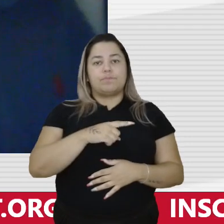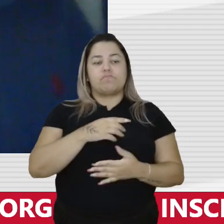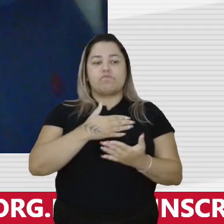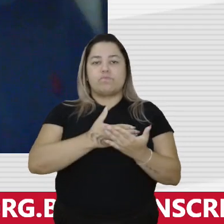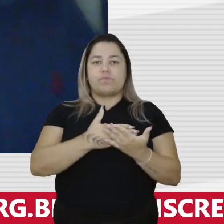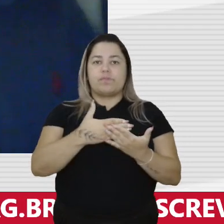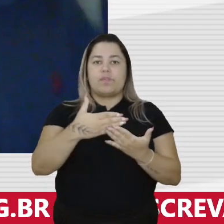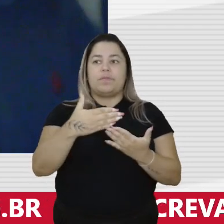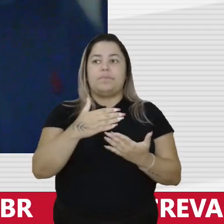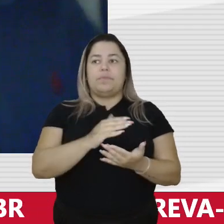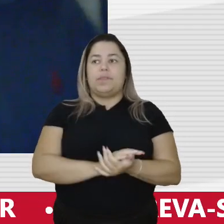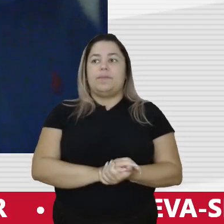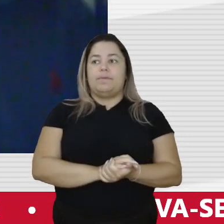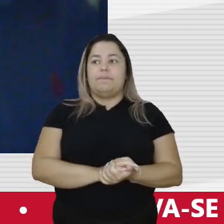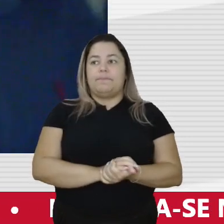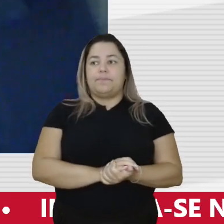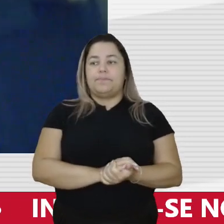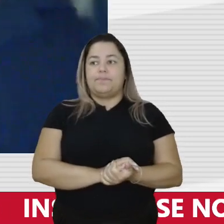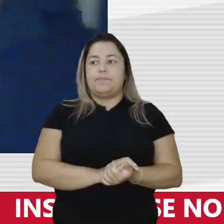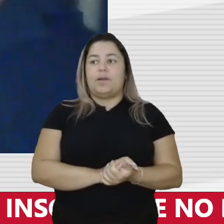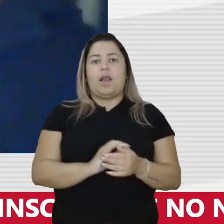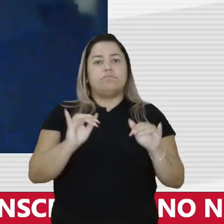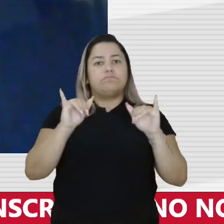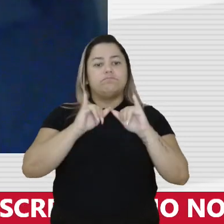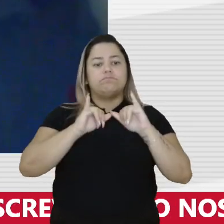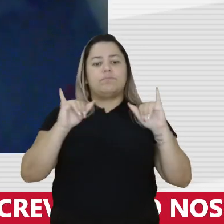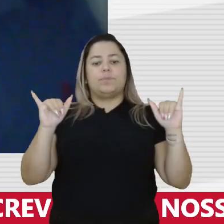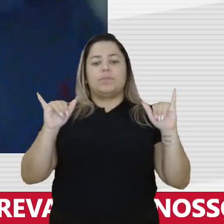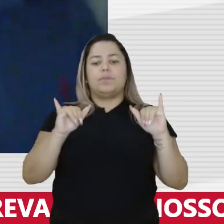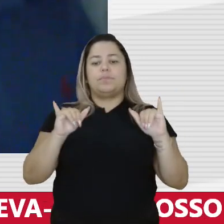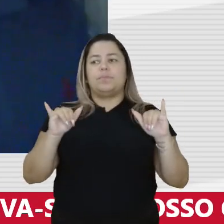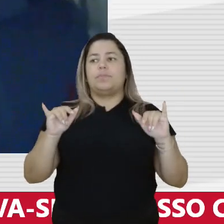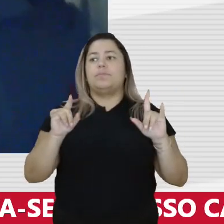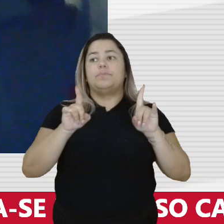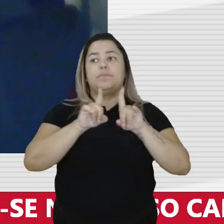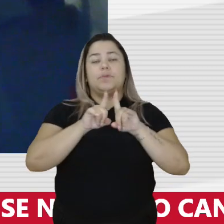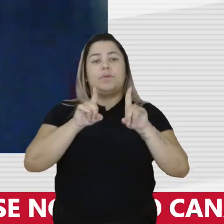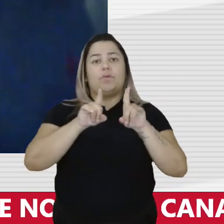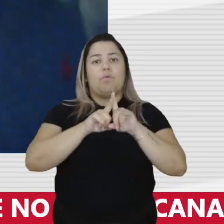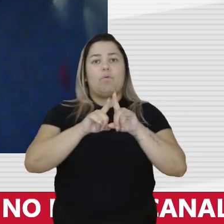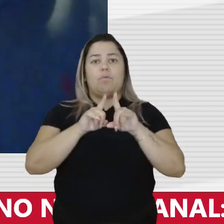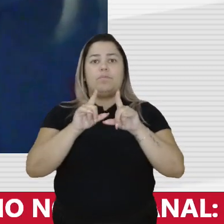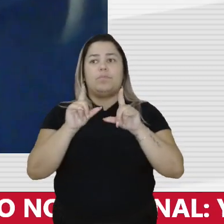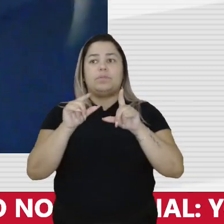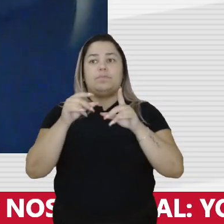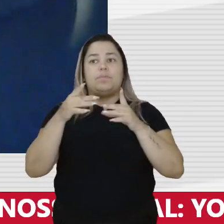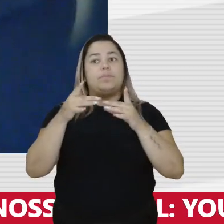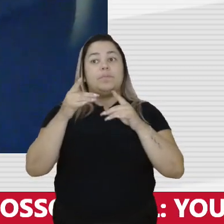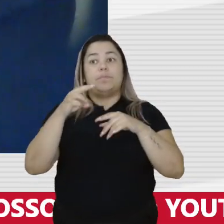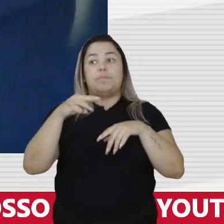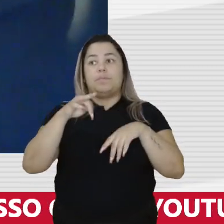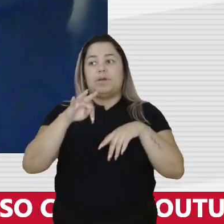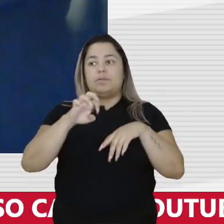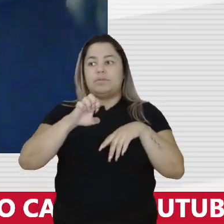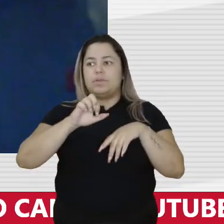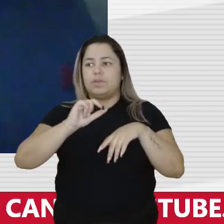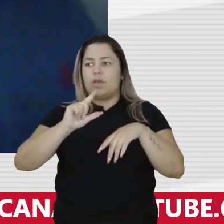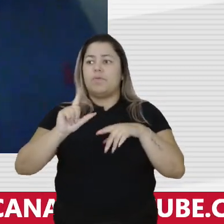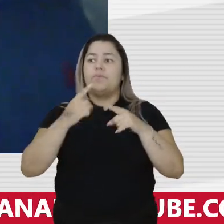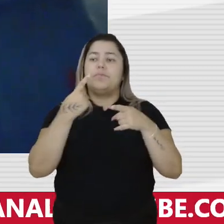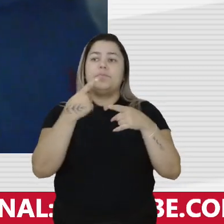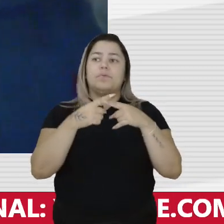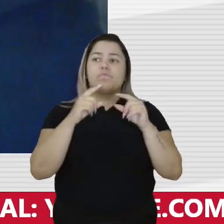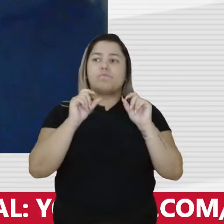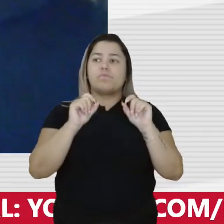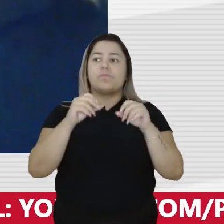começou a ser divulgado fragmentos desse material. E por quê? E nós